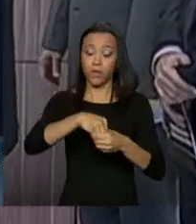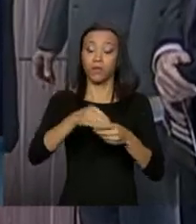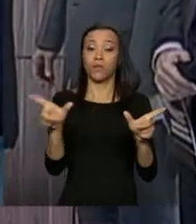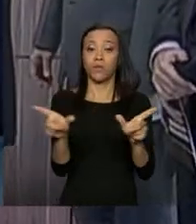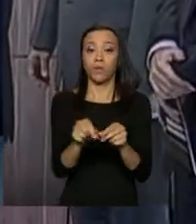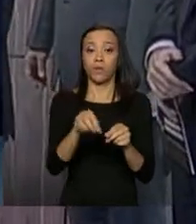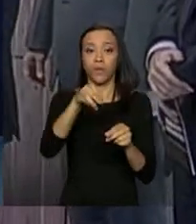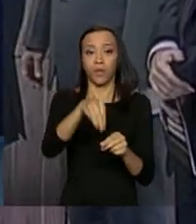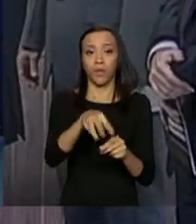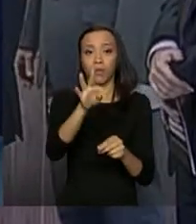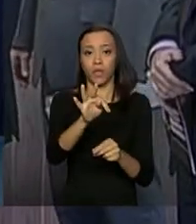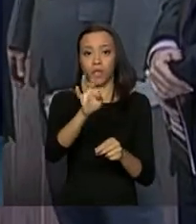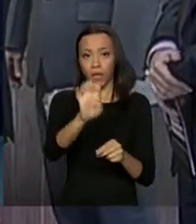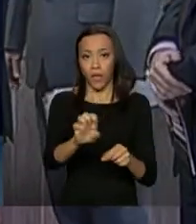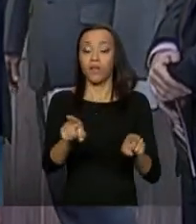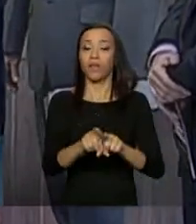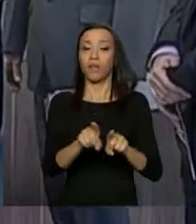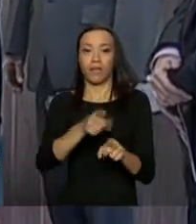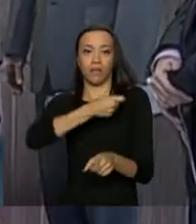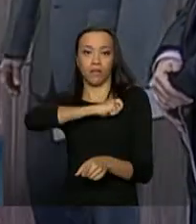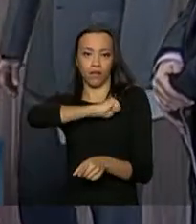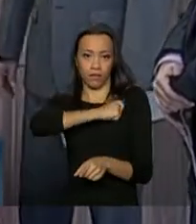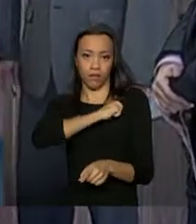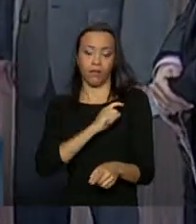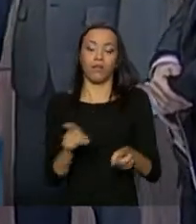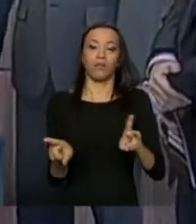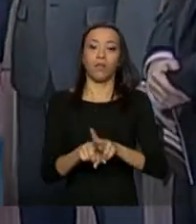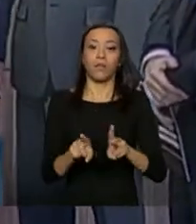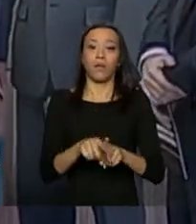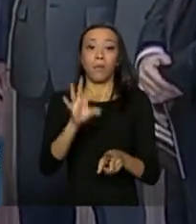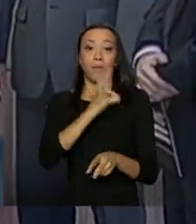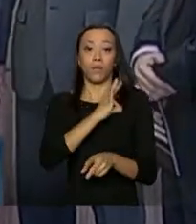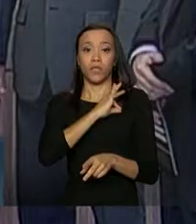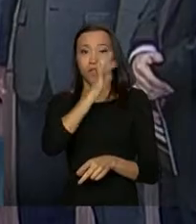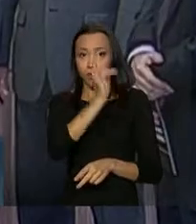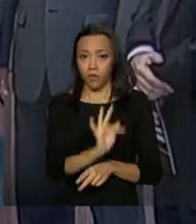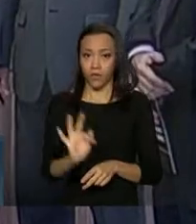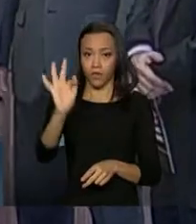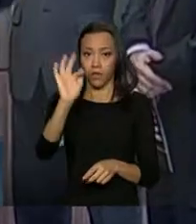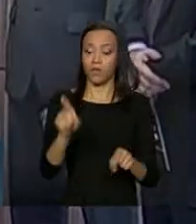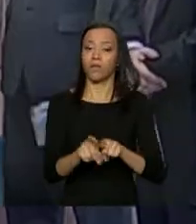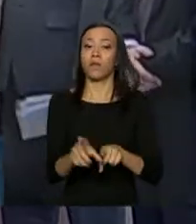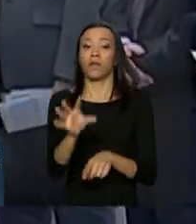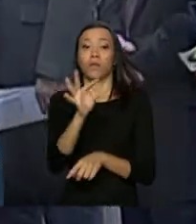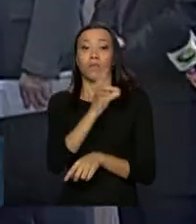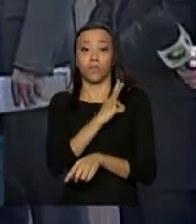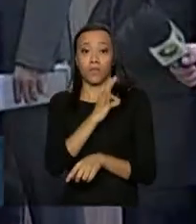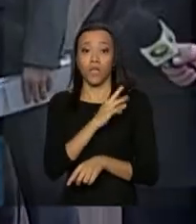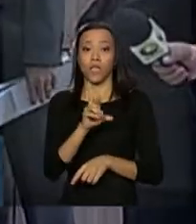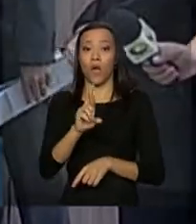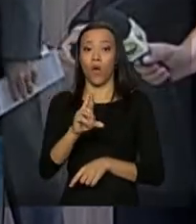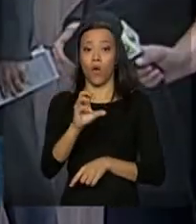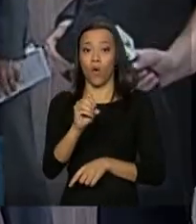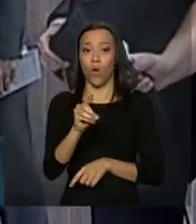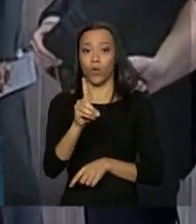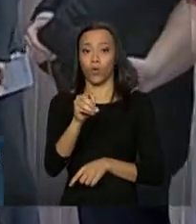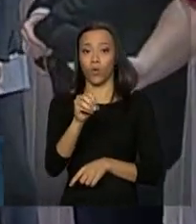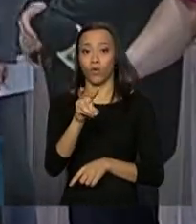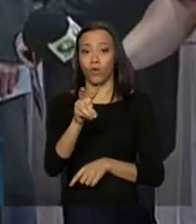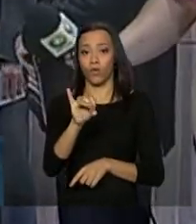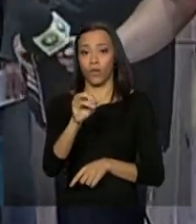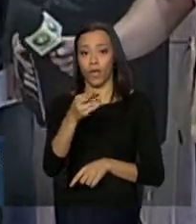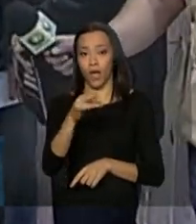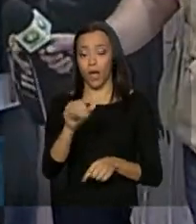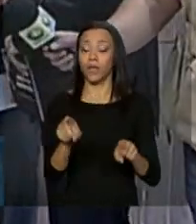delegados e agentes da Polícia Federal, policiais rodoviários federais, membros da Procuradoria